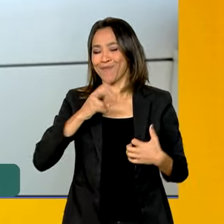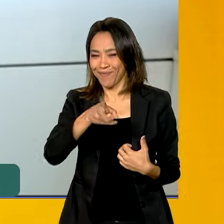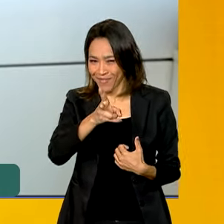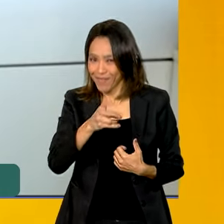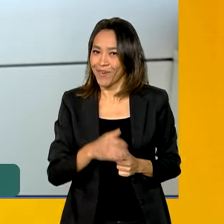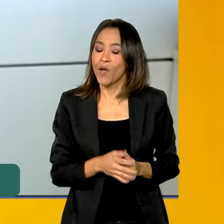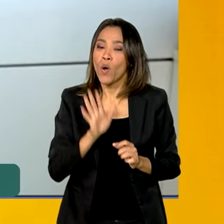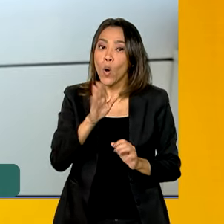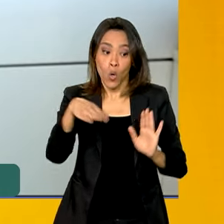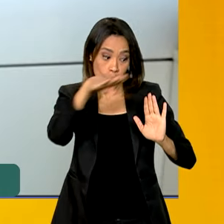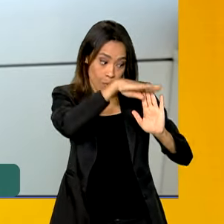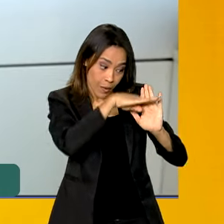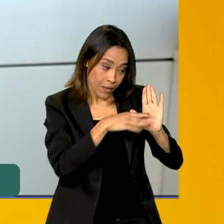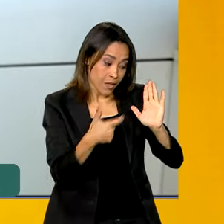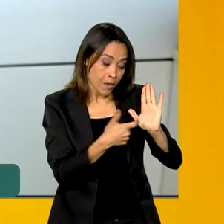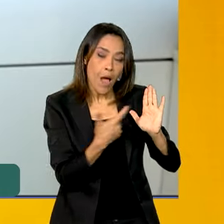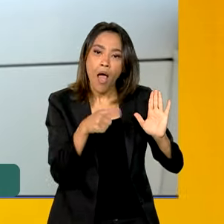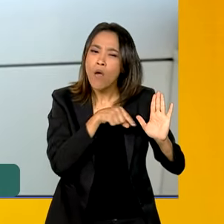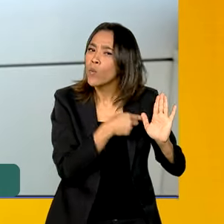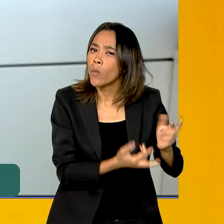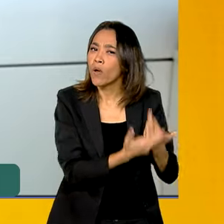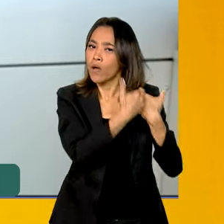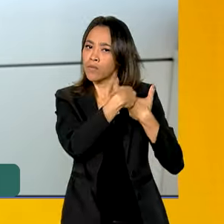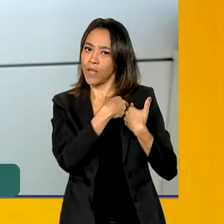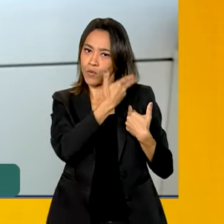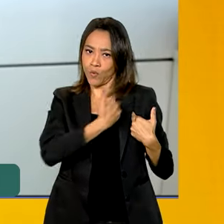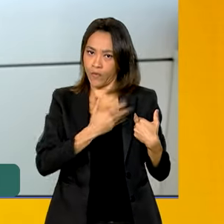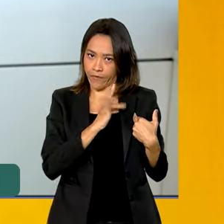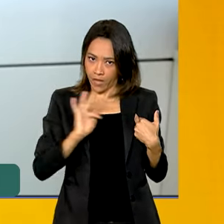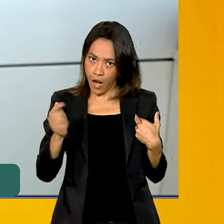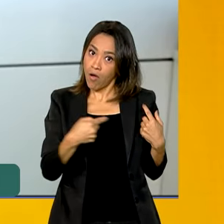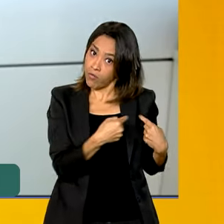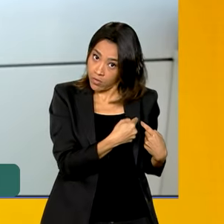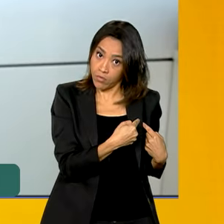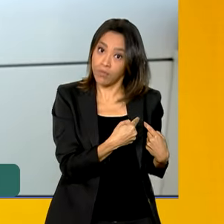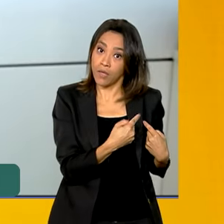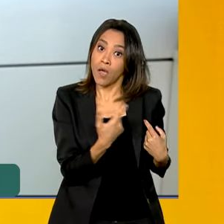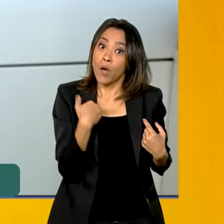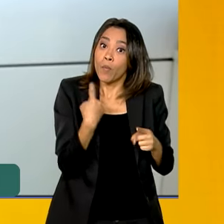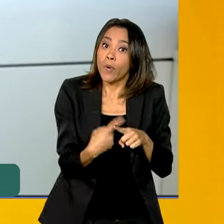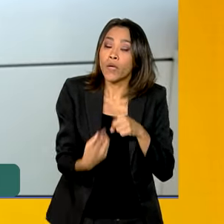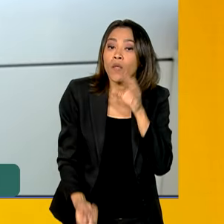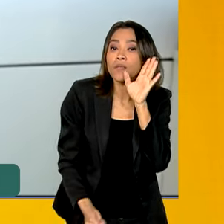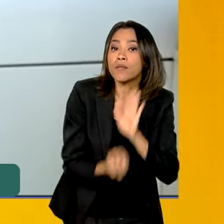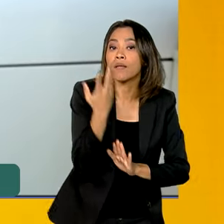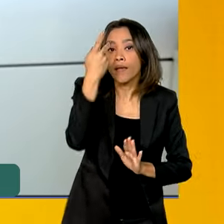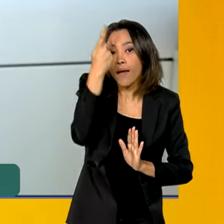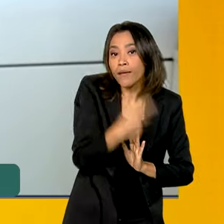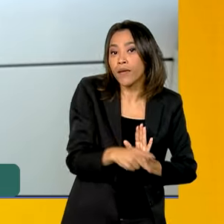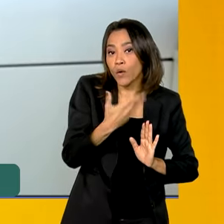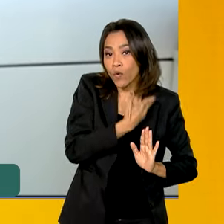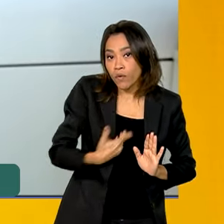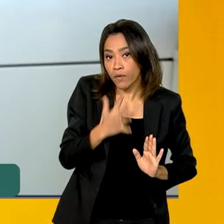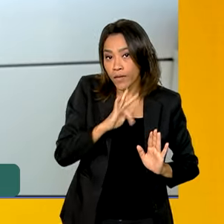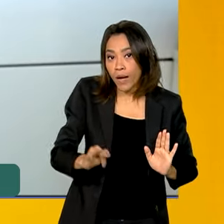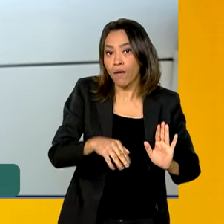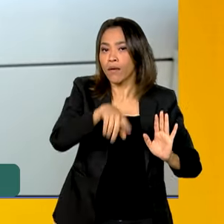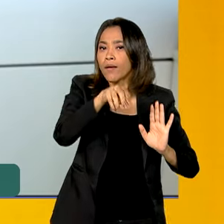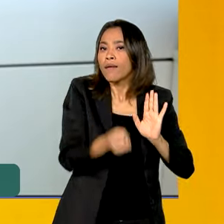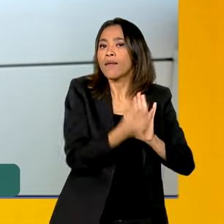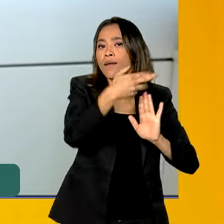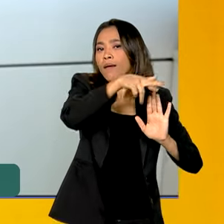programa, por mais que ele seja uma responsabilidade do governo federal, porque aqui a gente cria as regras e tem o financiamento,